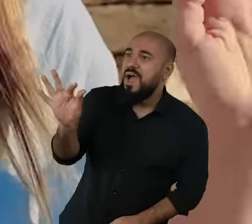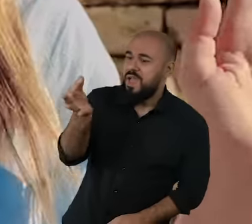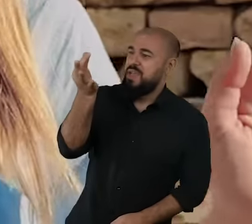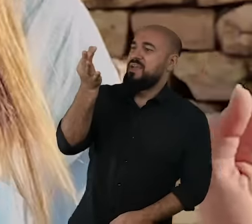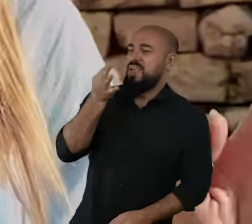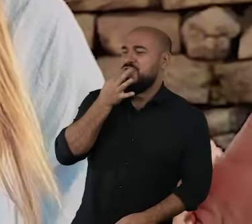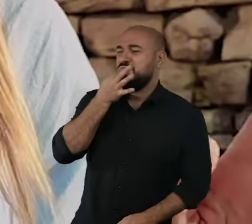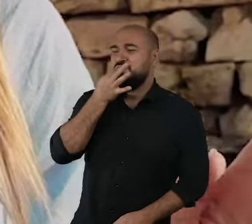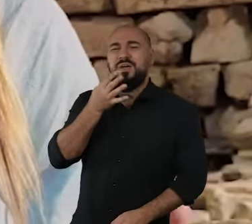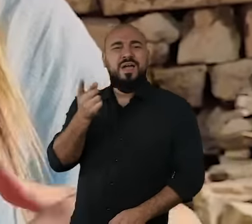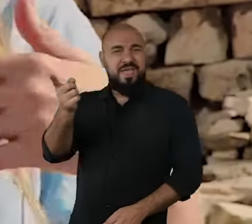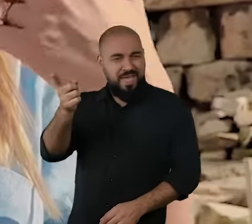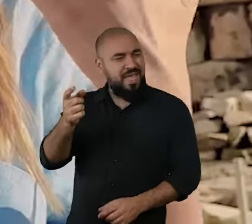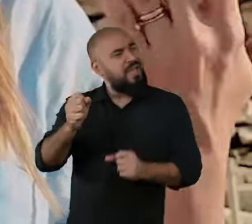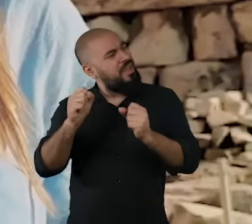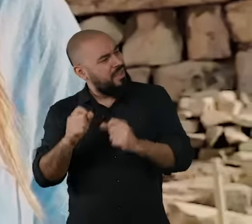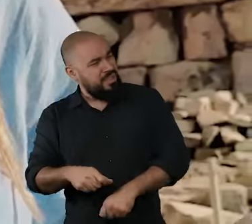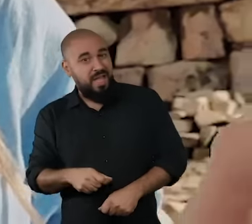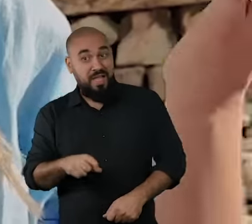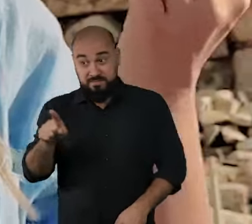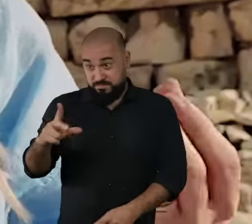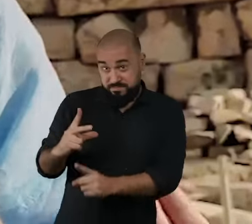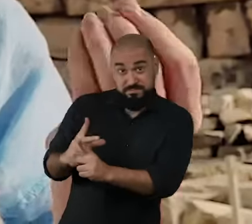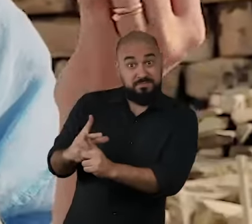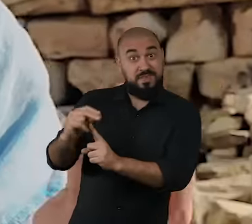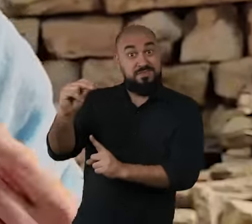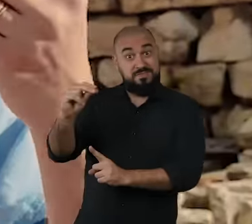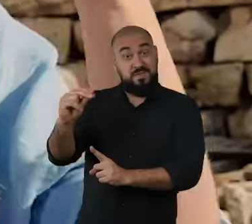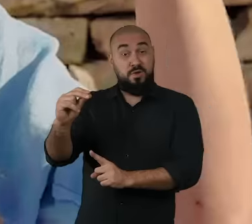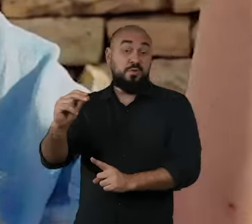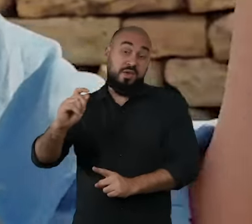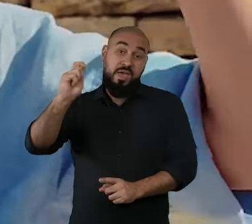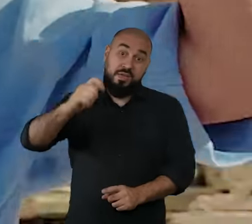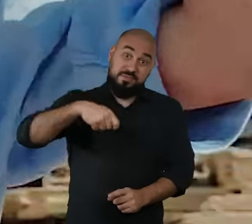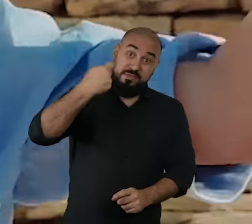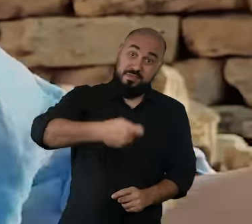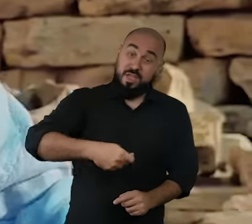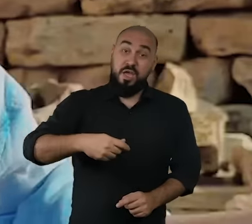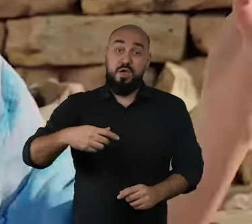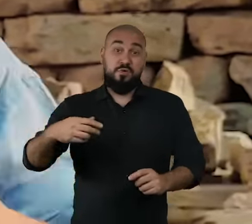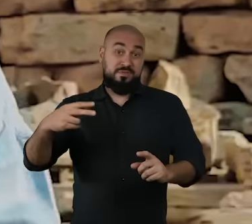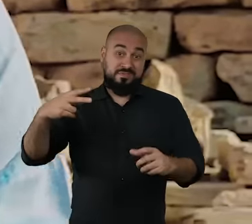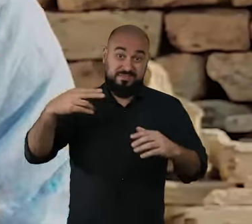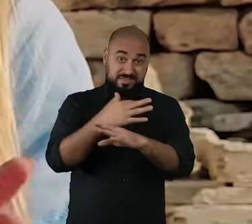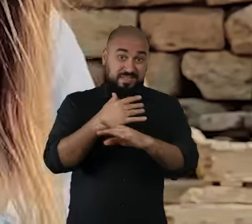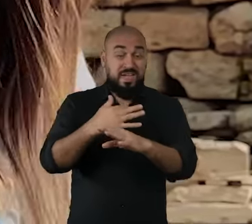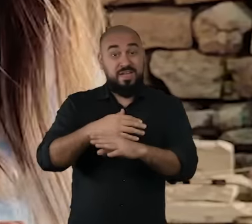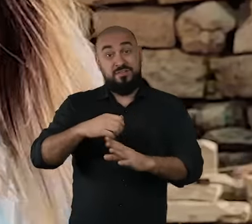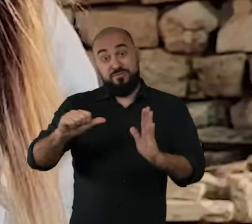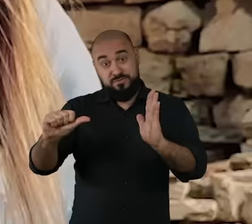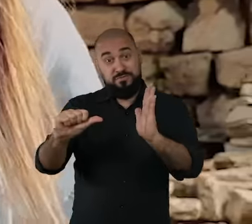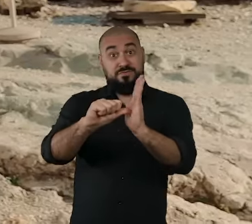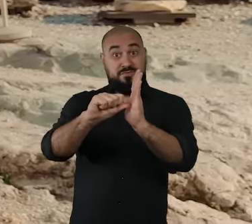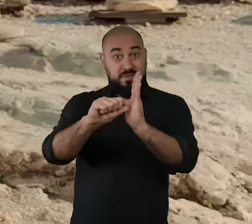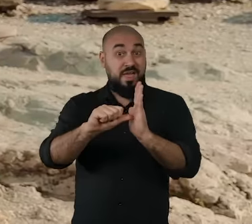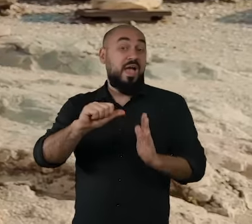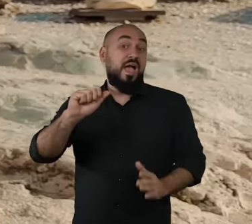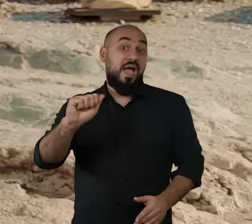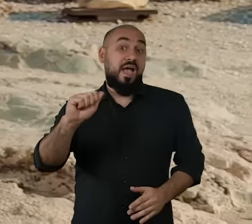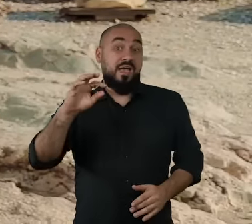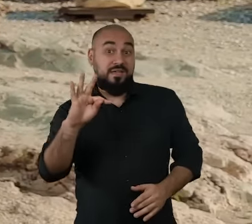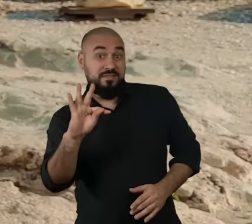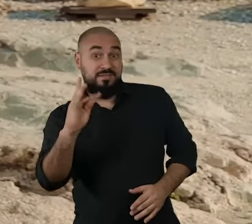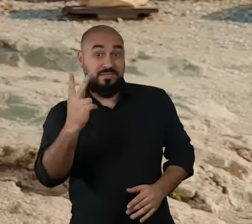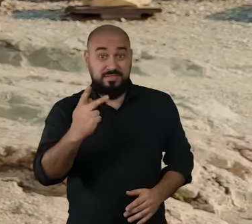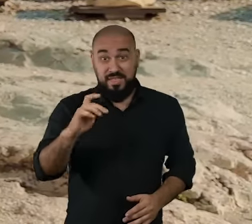pra bastante coisa. E foi aí que se deu o nome da cidade de Atenas, por conta de Atena. Muito